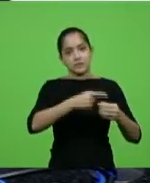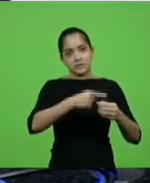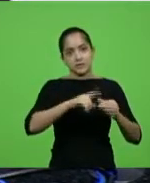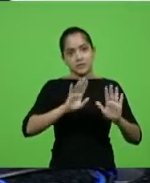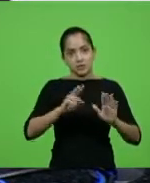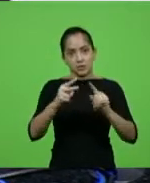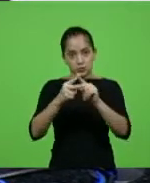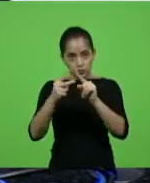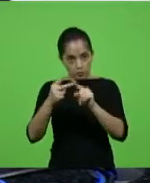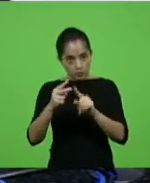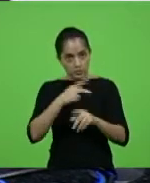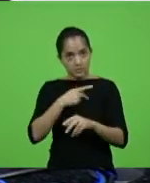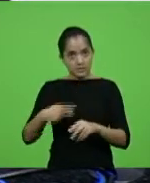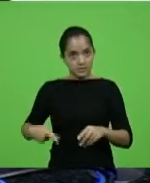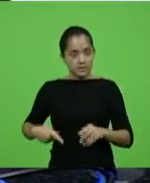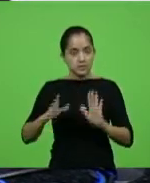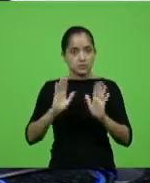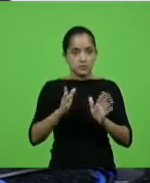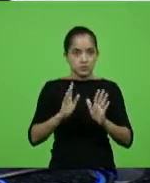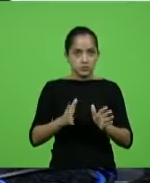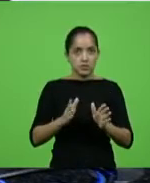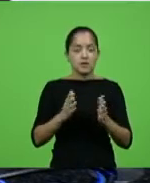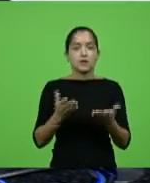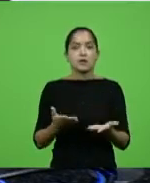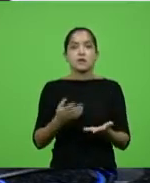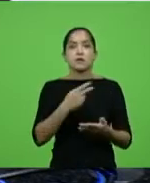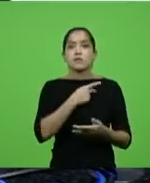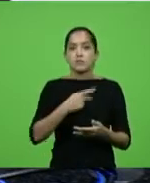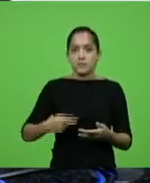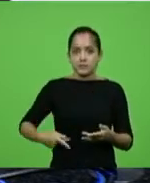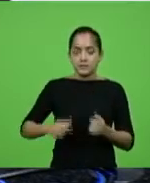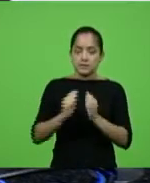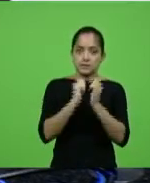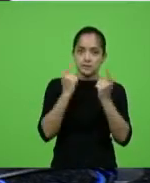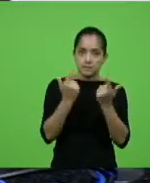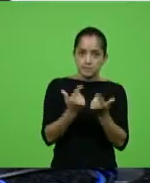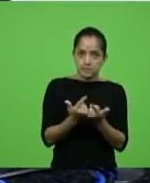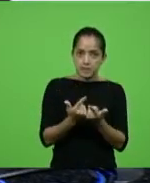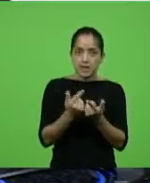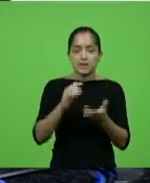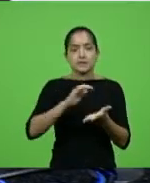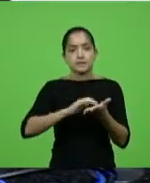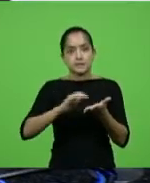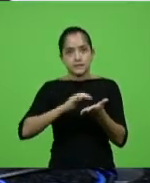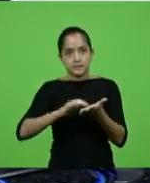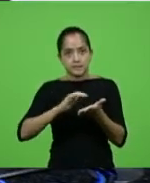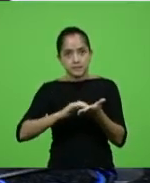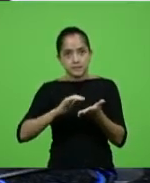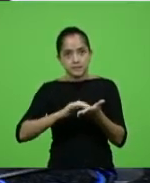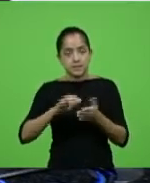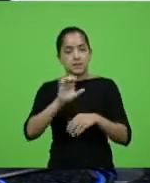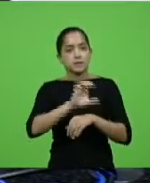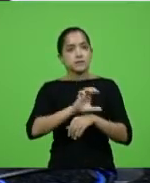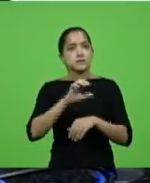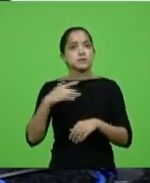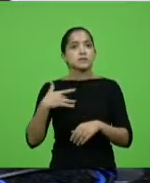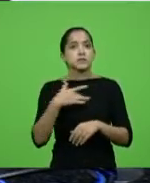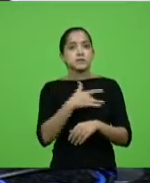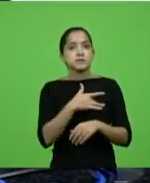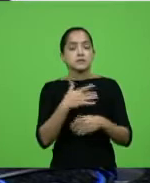casa. Doutor Valdemiro Colauti, que foi presidente da Assembleia, que foi secretário de Estado da Saúde.